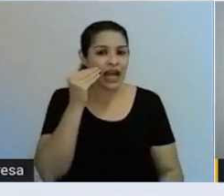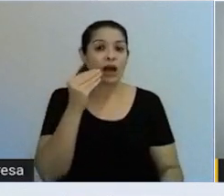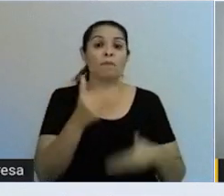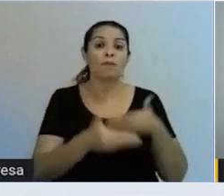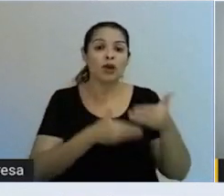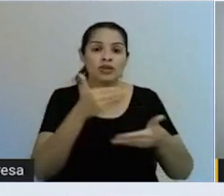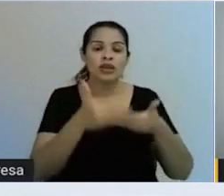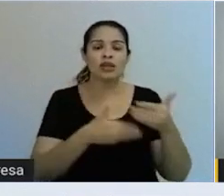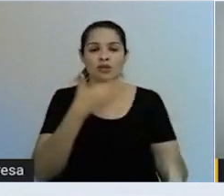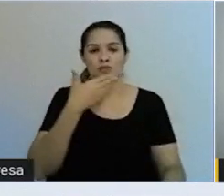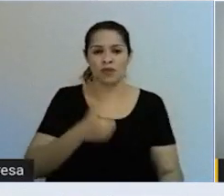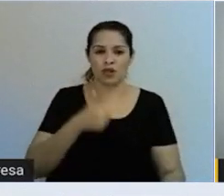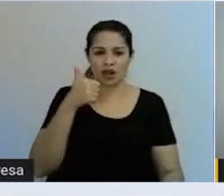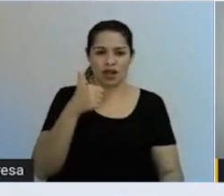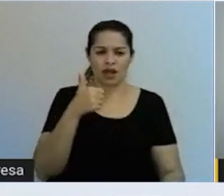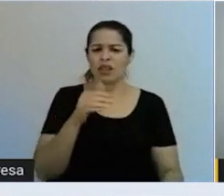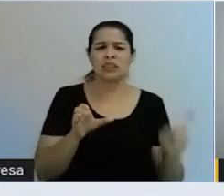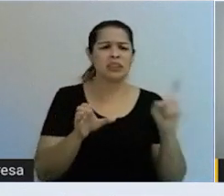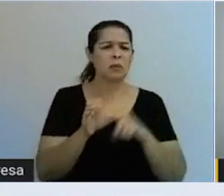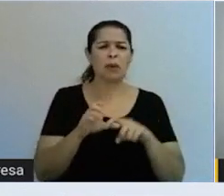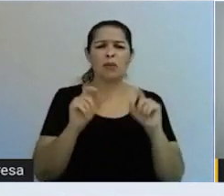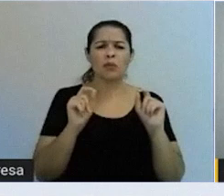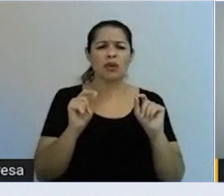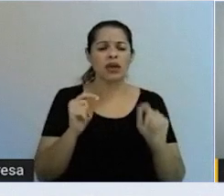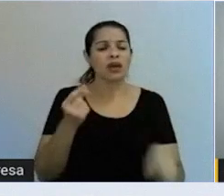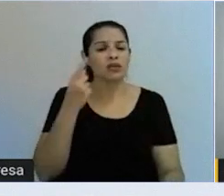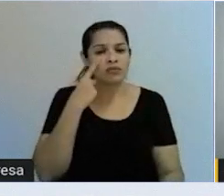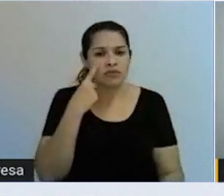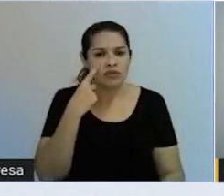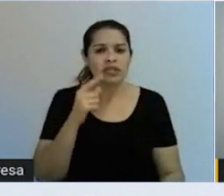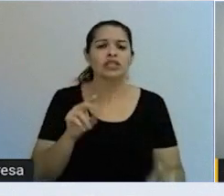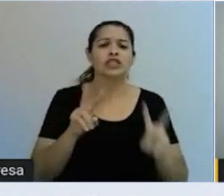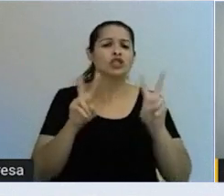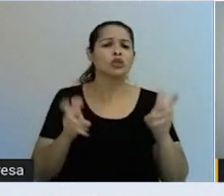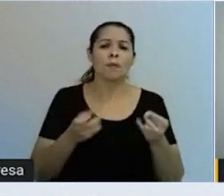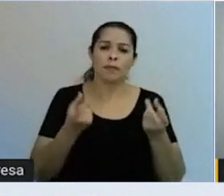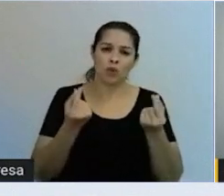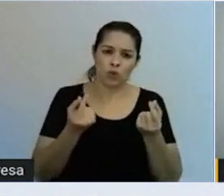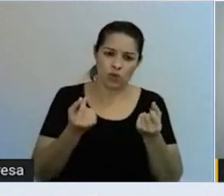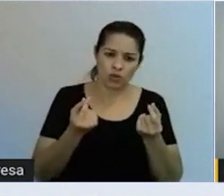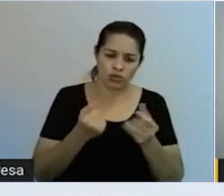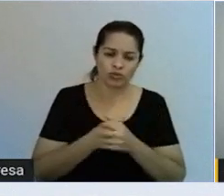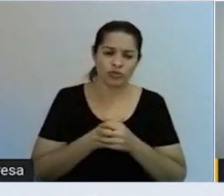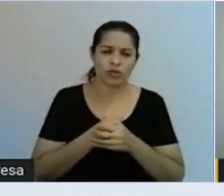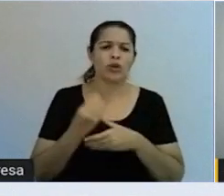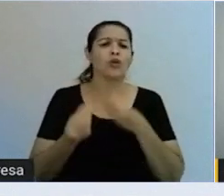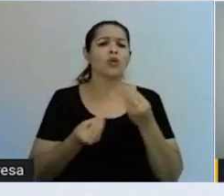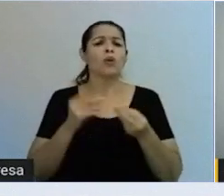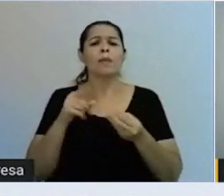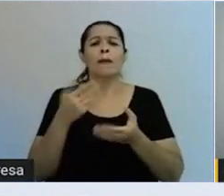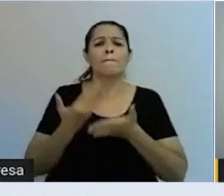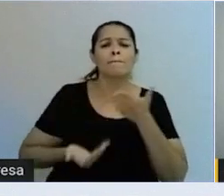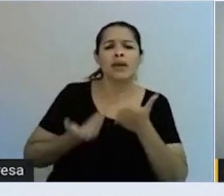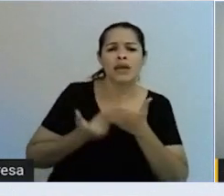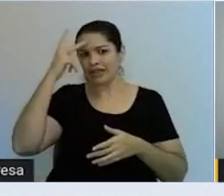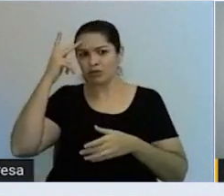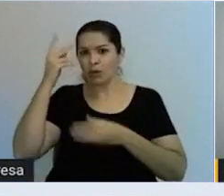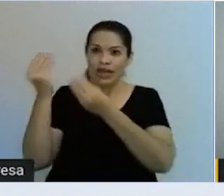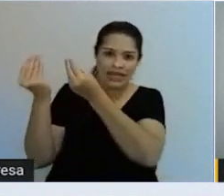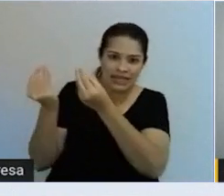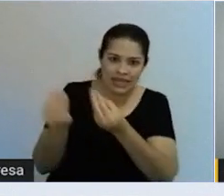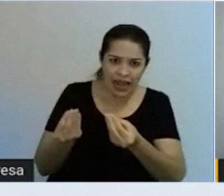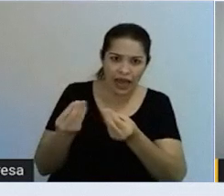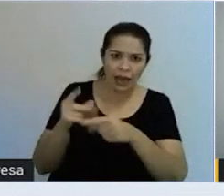depender de quem? Ela vai procurar saber lá do desdobramento de custos. Onde que estão as maiores perdas? Pô, já tem que fazer melhoria naquela área lá.